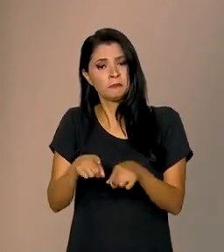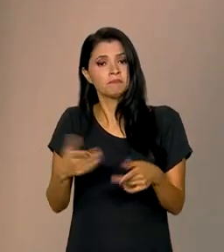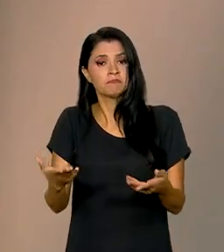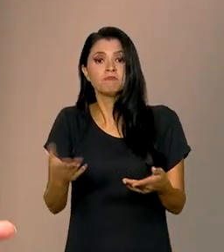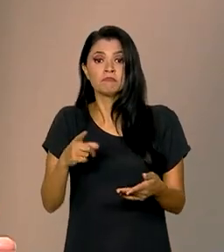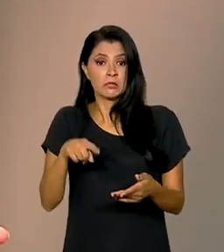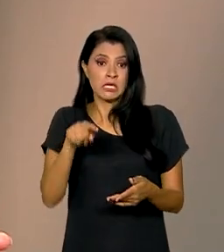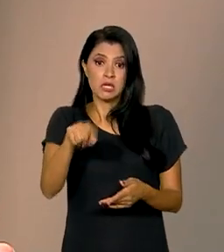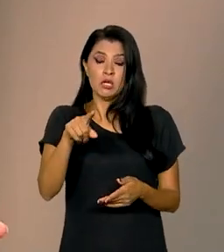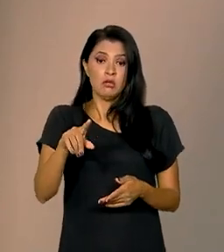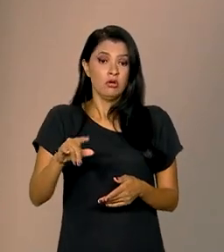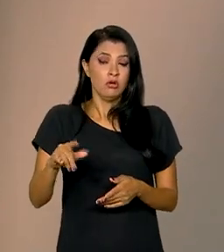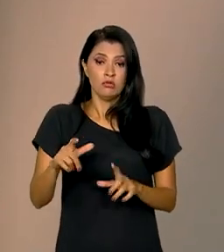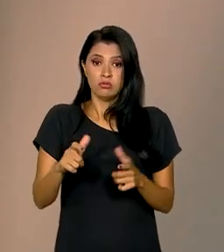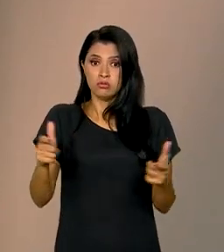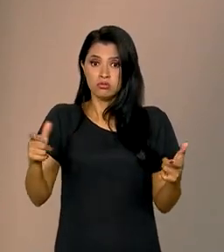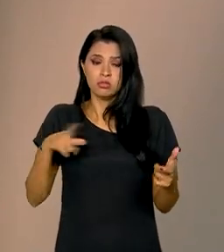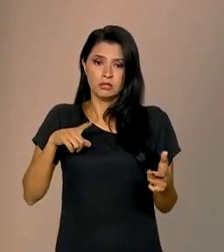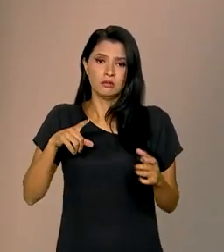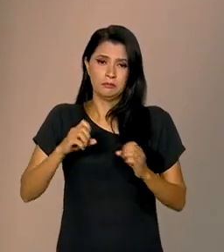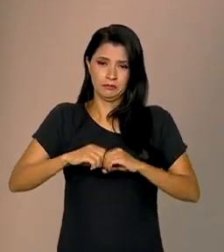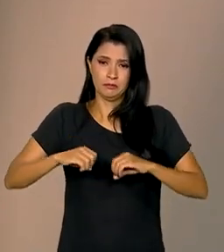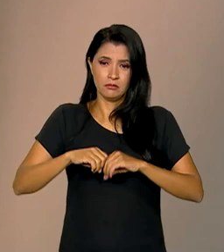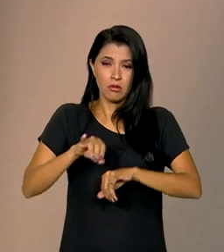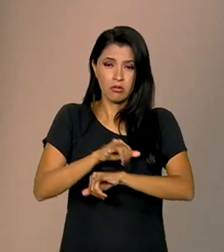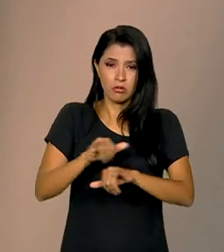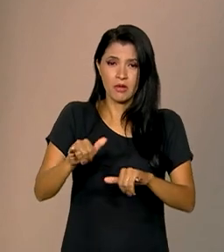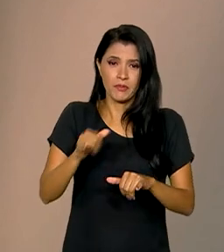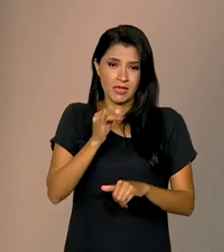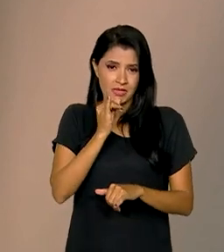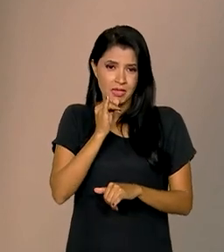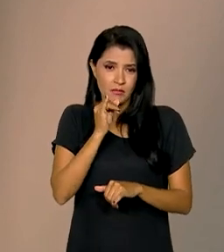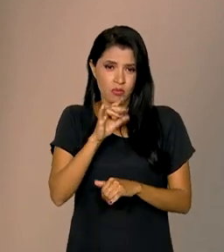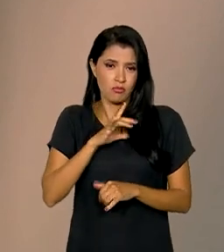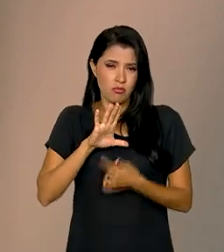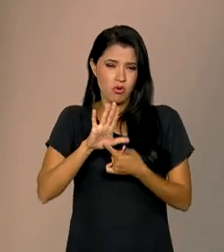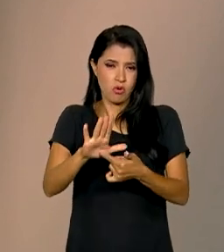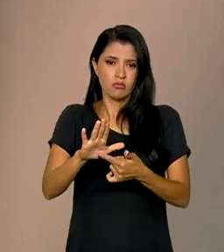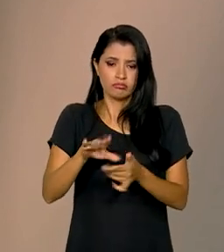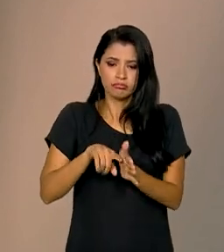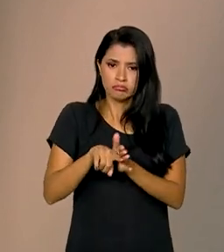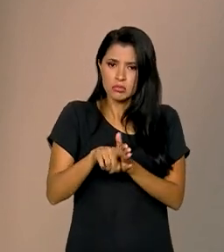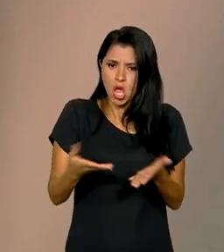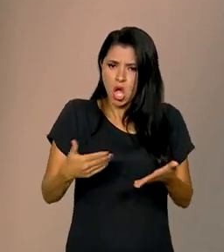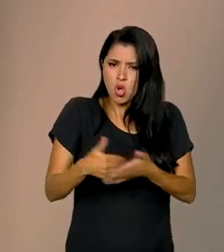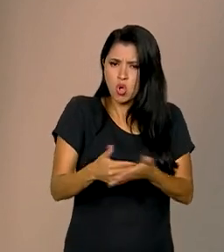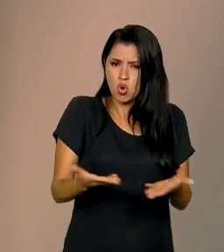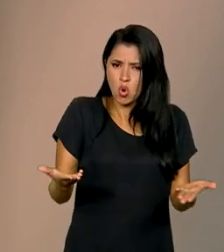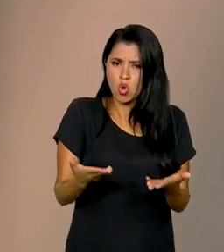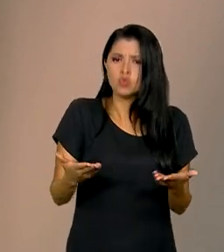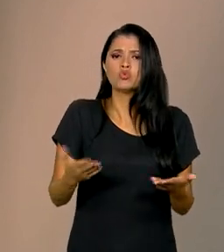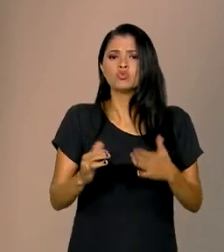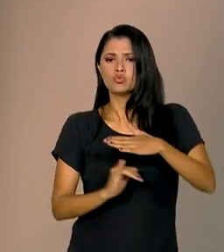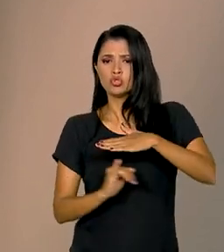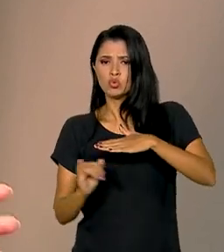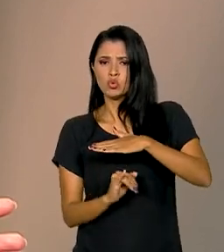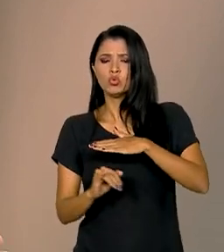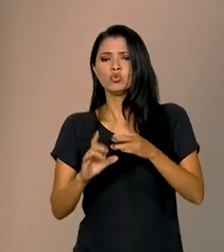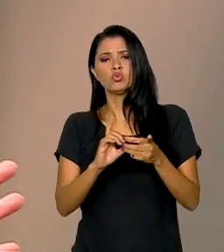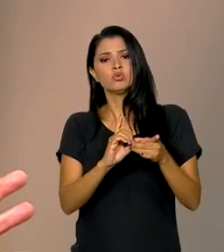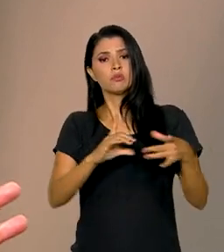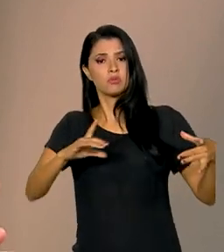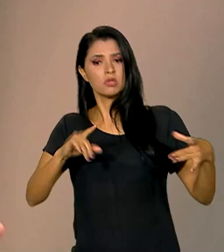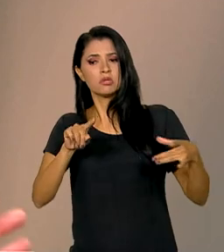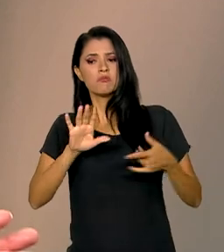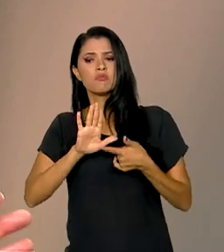impacto foi tão grande que eu dou como exemplo uma pesquisa recente do Instituto Democracia, na